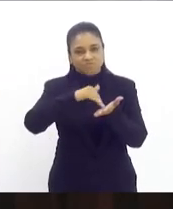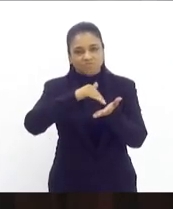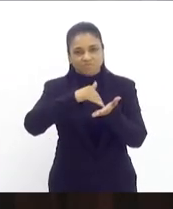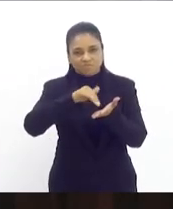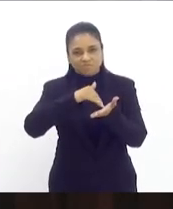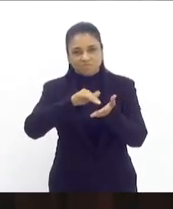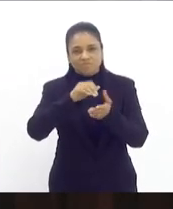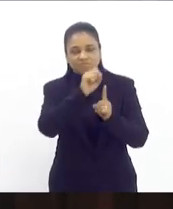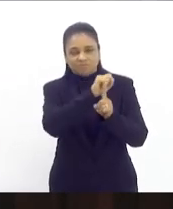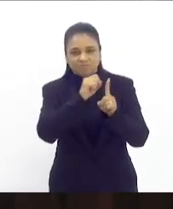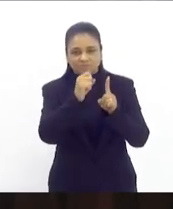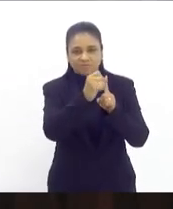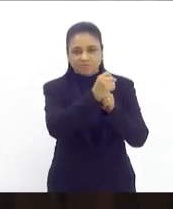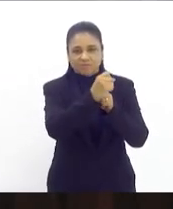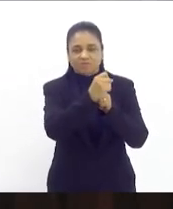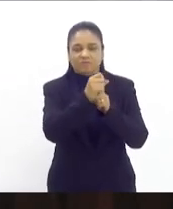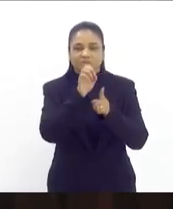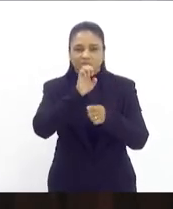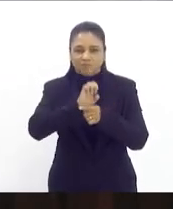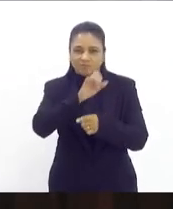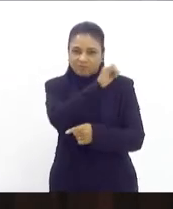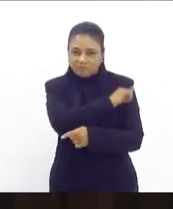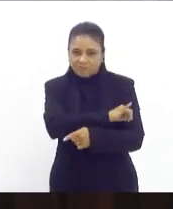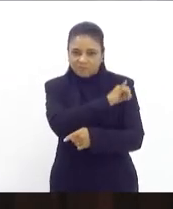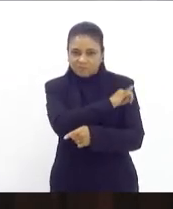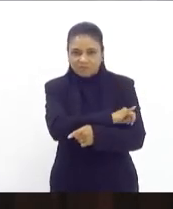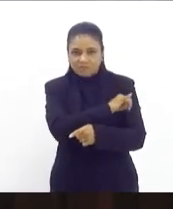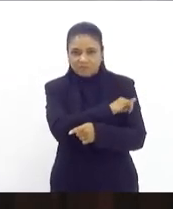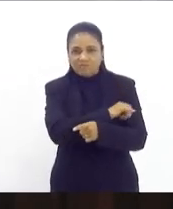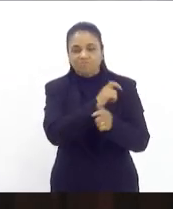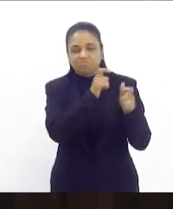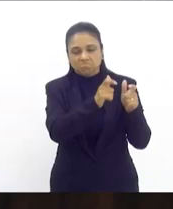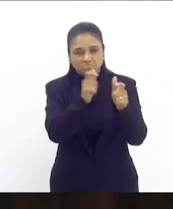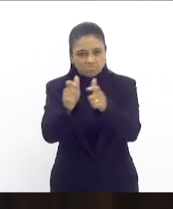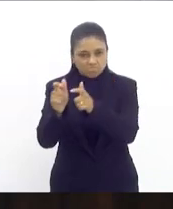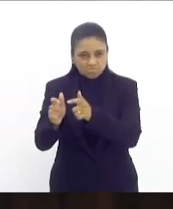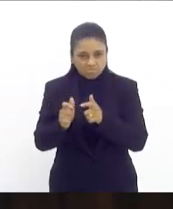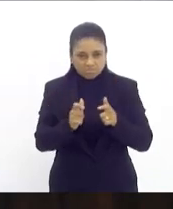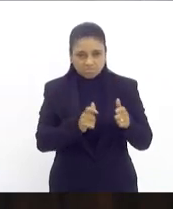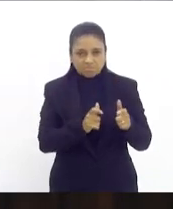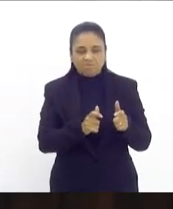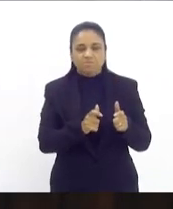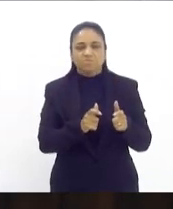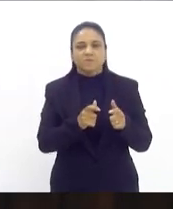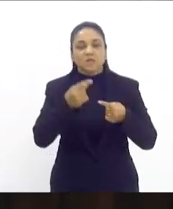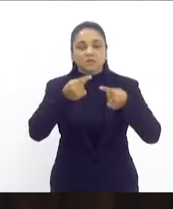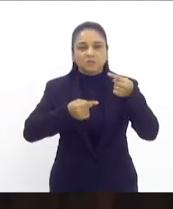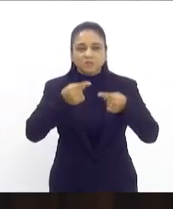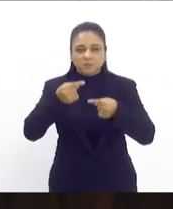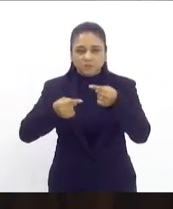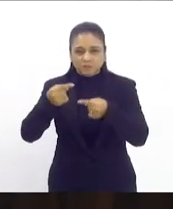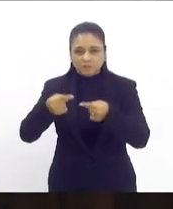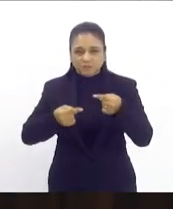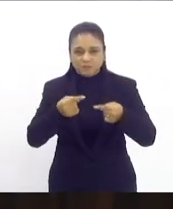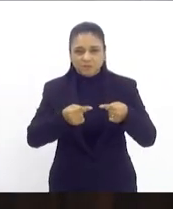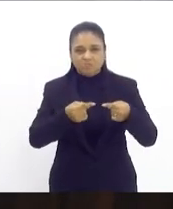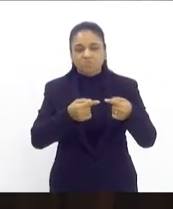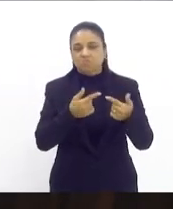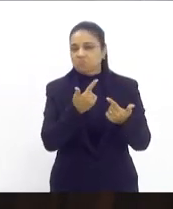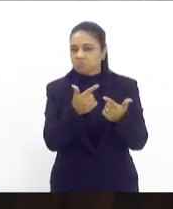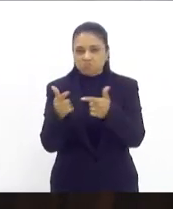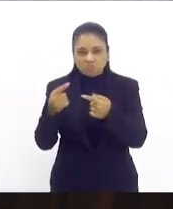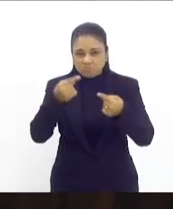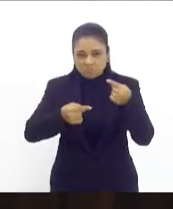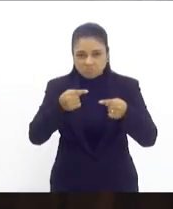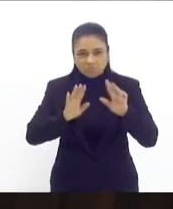no âmbito do Estado do Rio de Janeiro e dá outras providências. Em discussão, não havendo quem queira